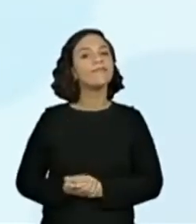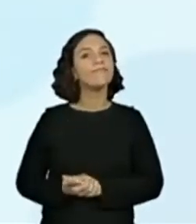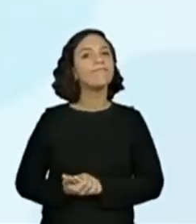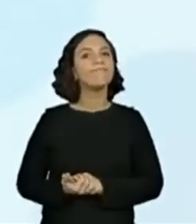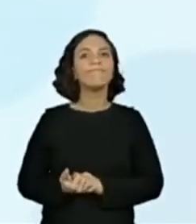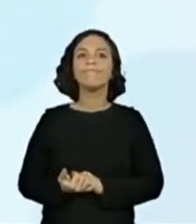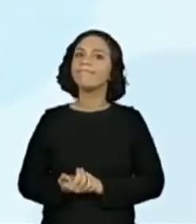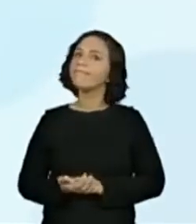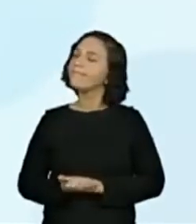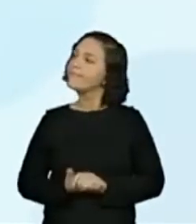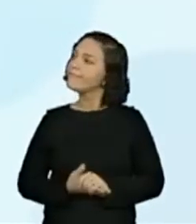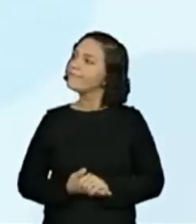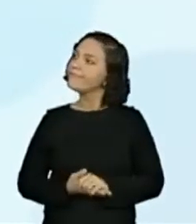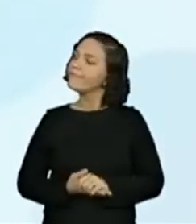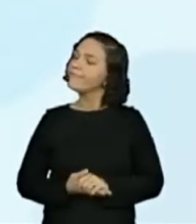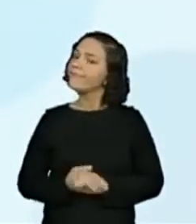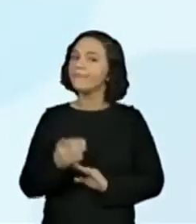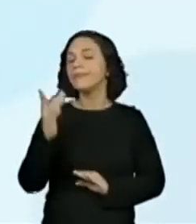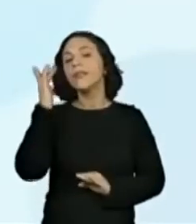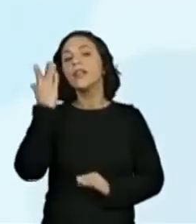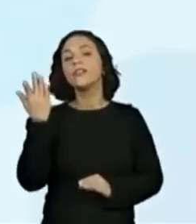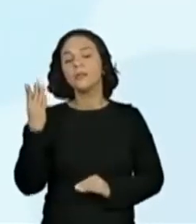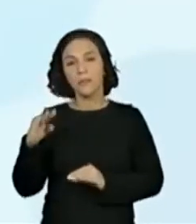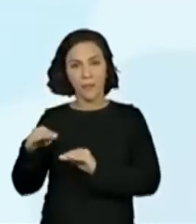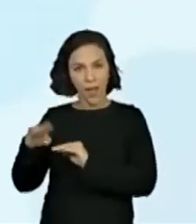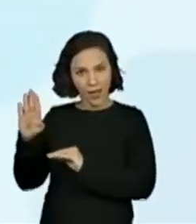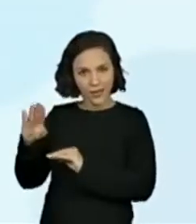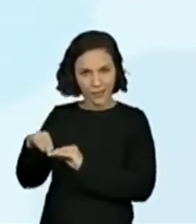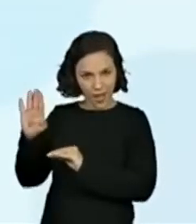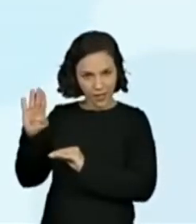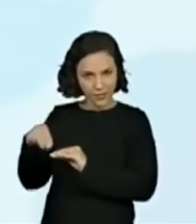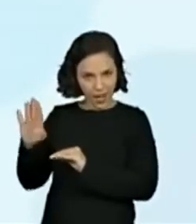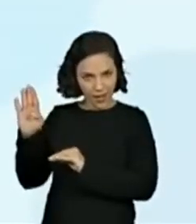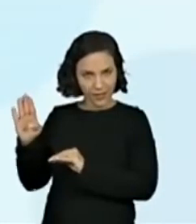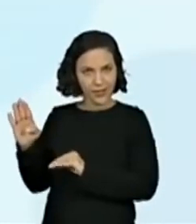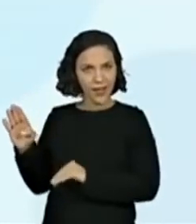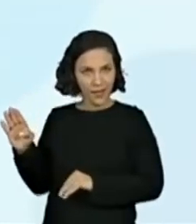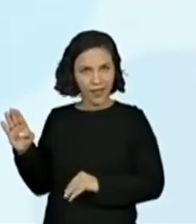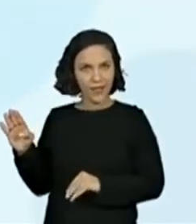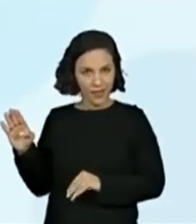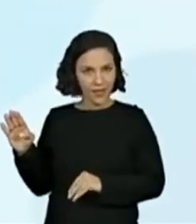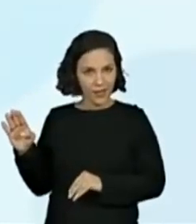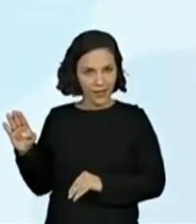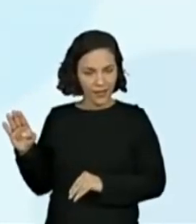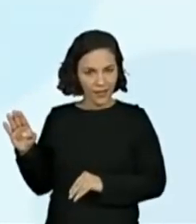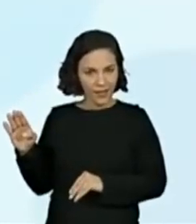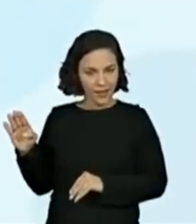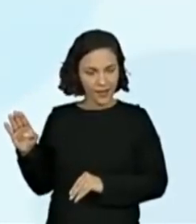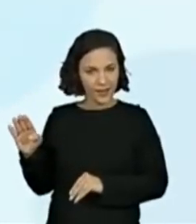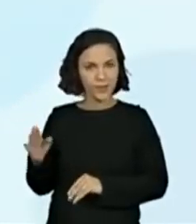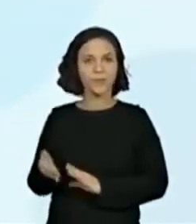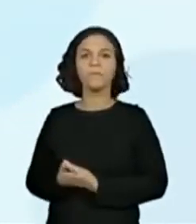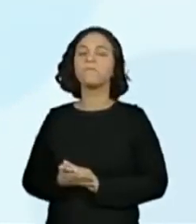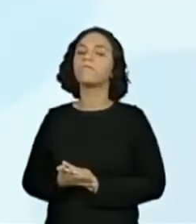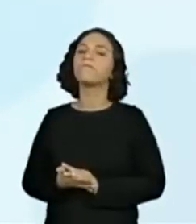Olha só. Podem ir colocando. Tem mais, tem mais. lá. Lembrando que o número 20... A Lenice colocando para a gente, o Luiz,